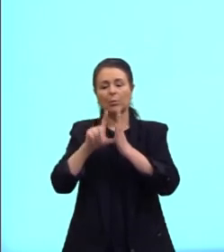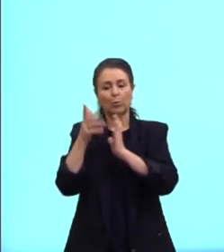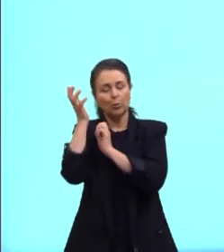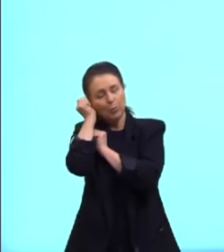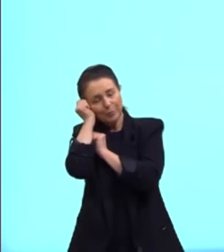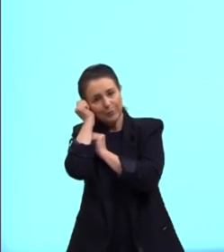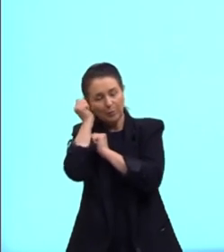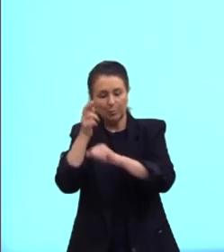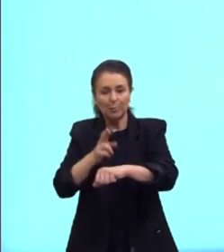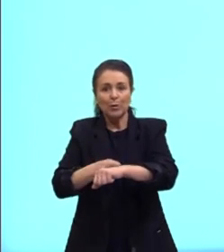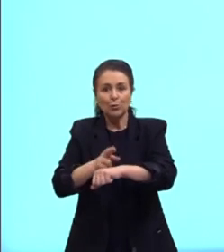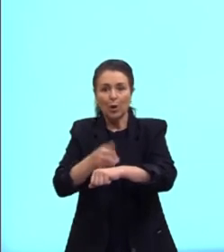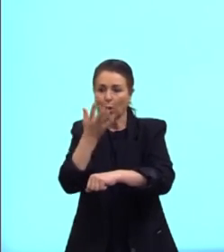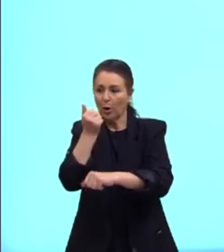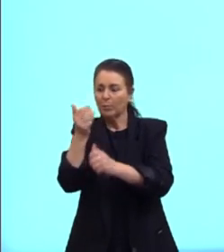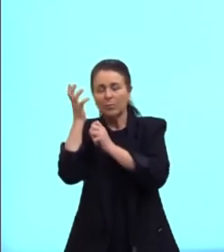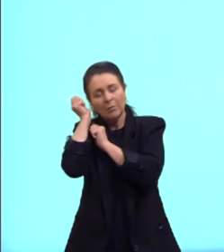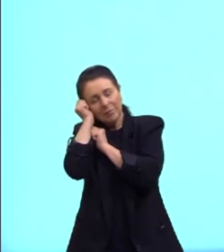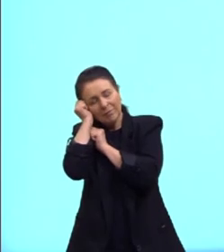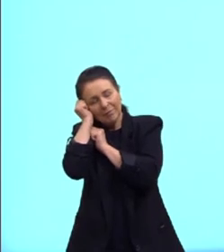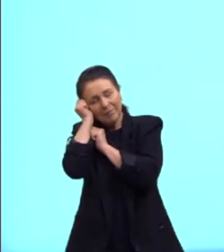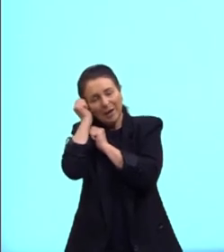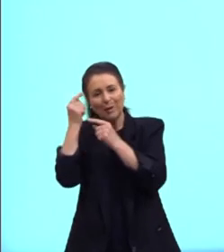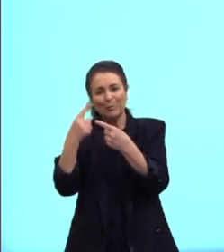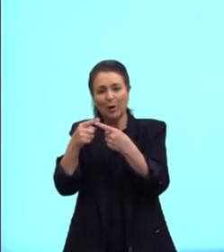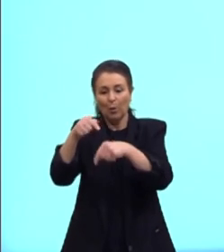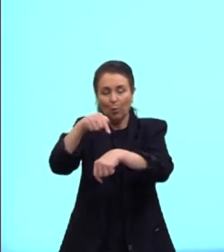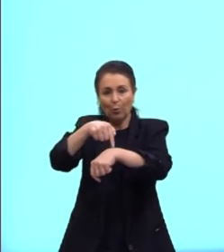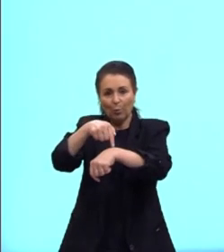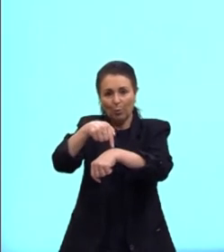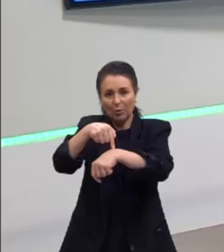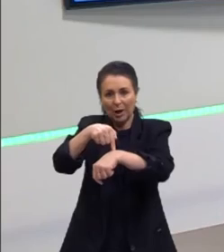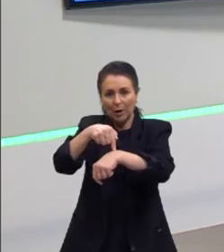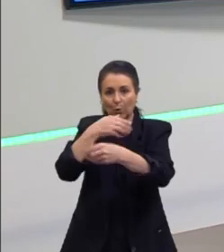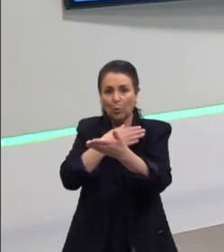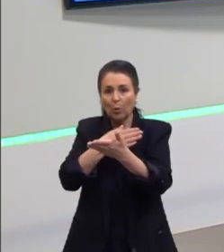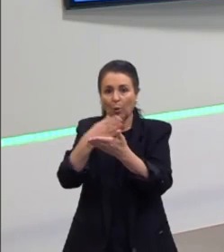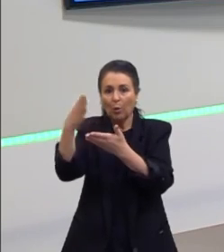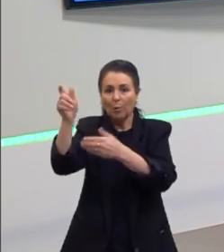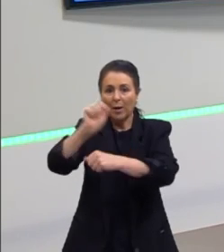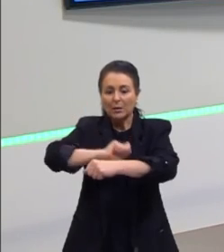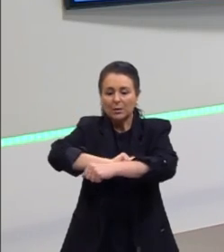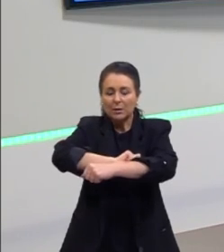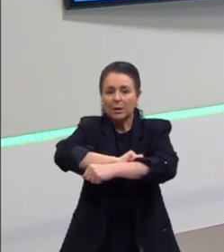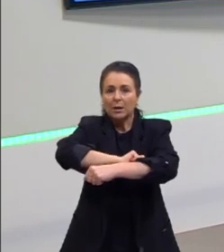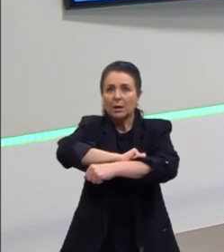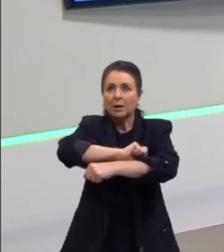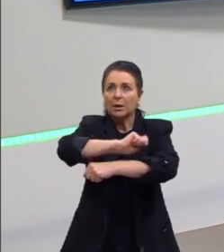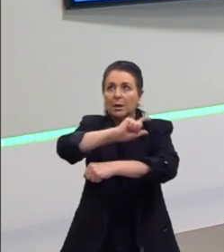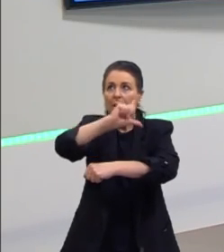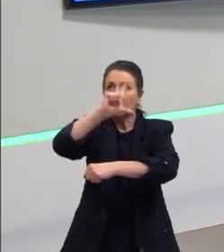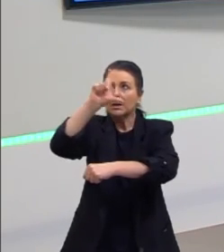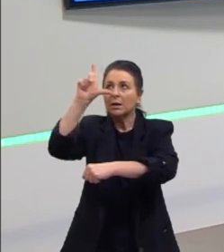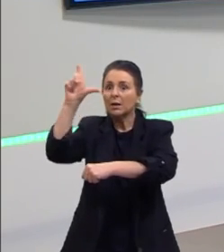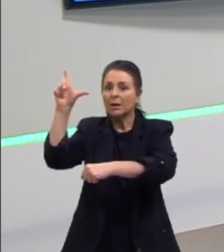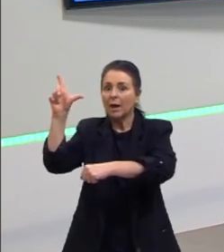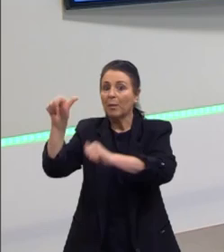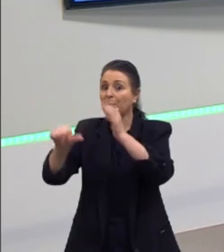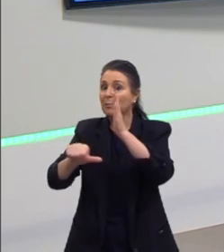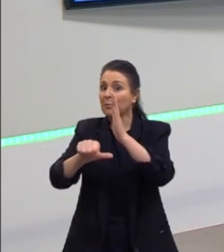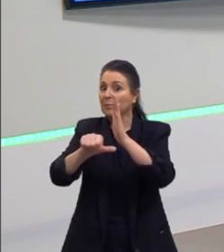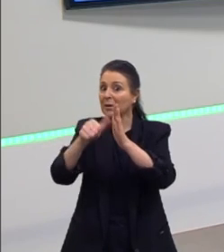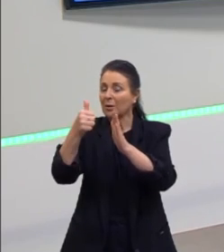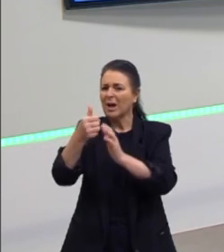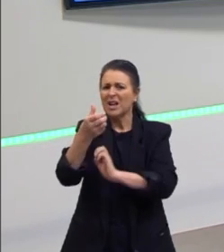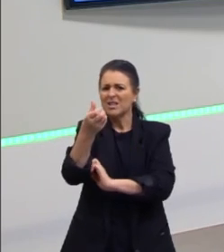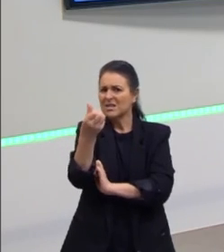descansar, porque o horário, gente, se contava do nascer do sol, primeira hora, então a sexta hora se daria